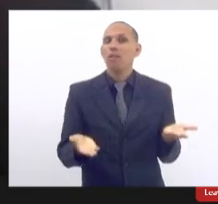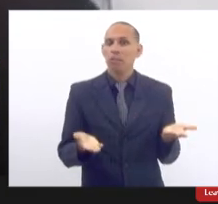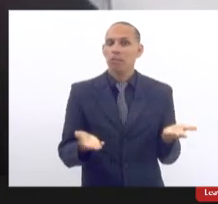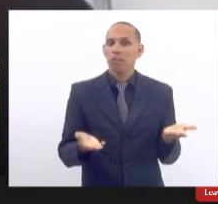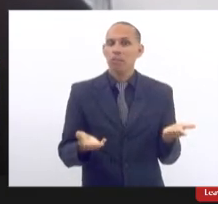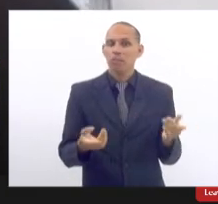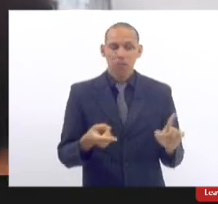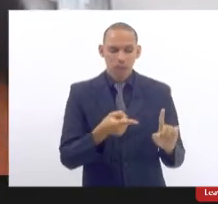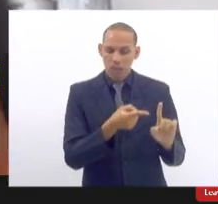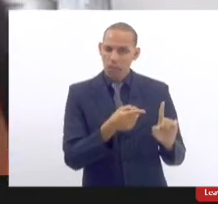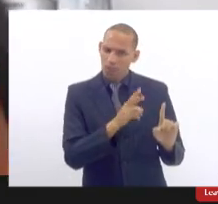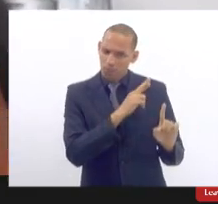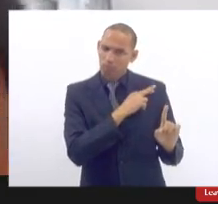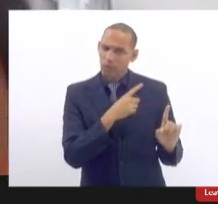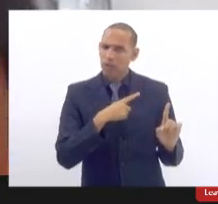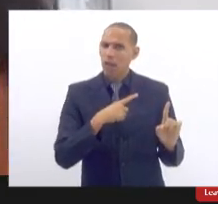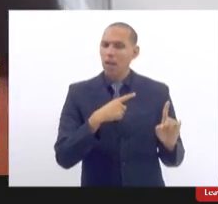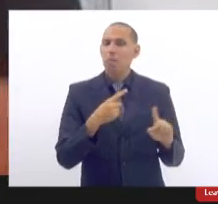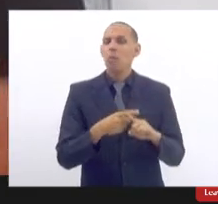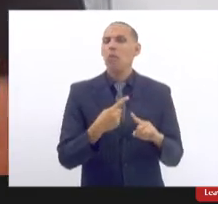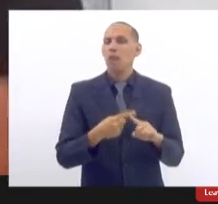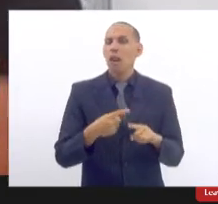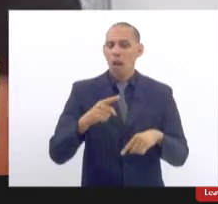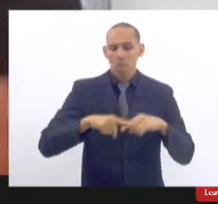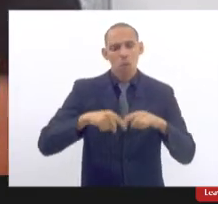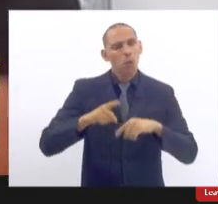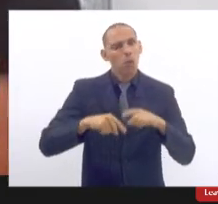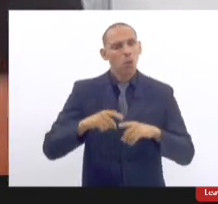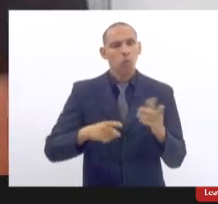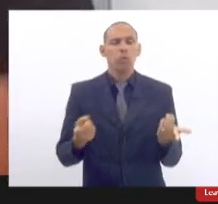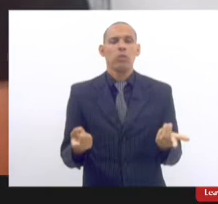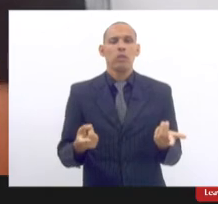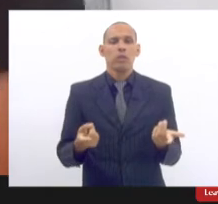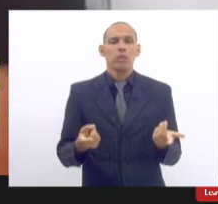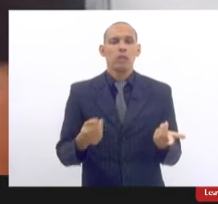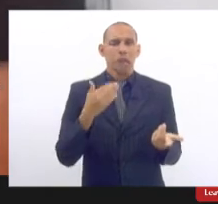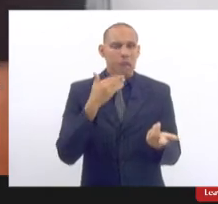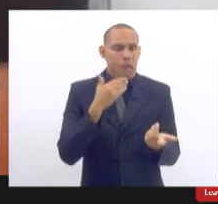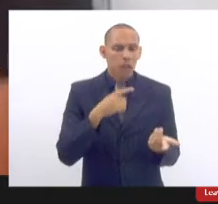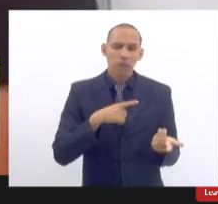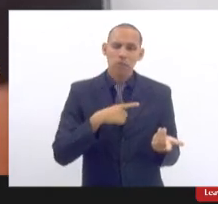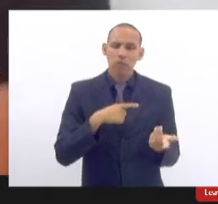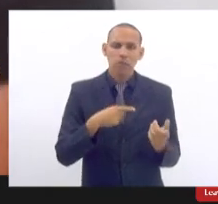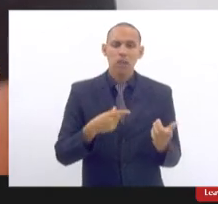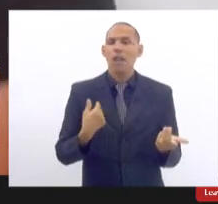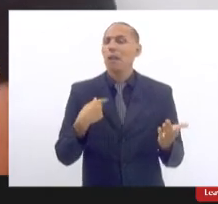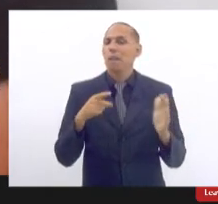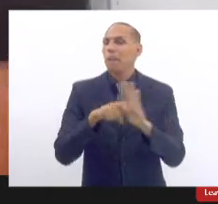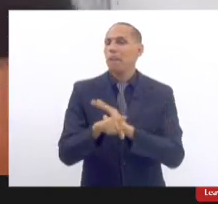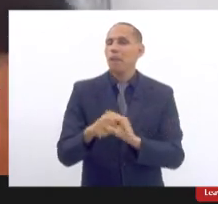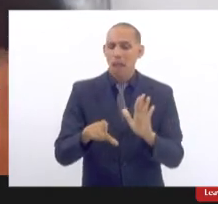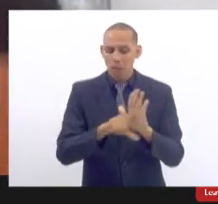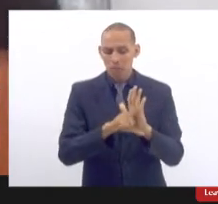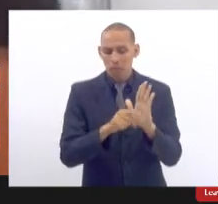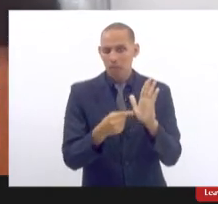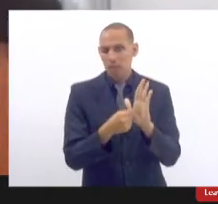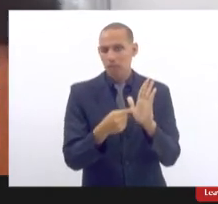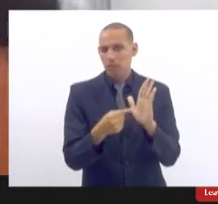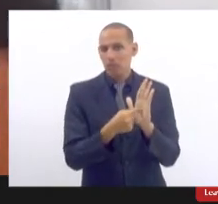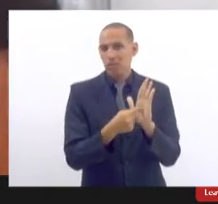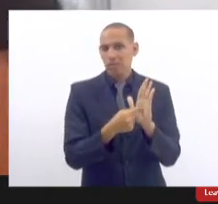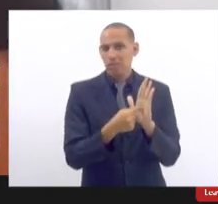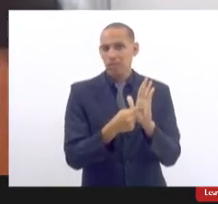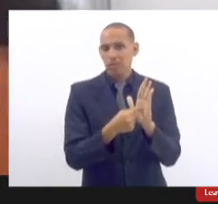responsabilidade quando o produto apresenta defeito então eu lhe pergunto a sua lei eu